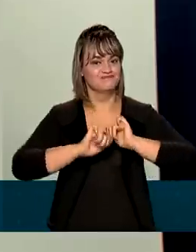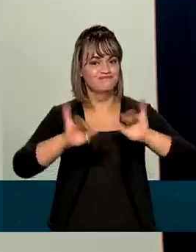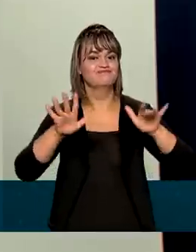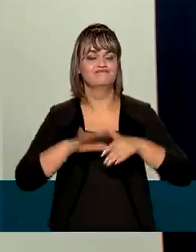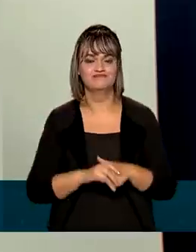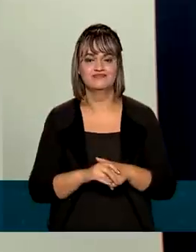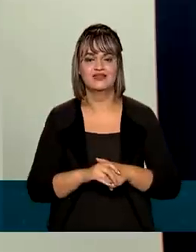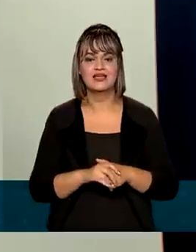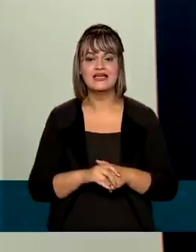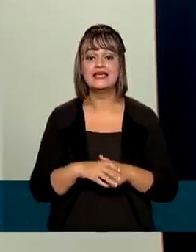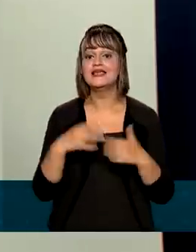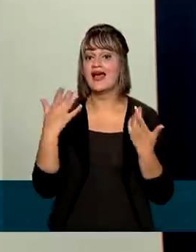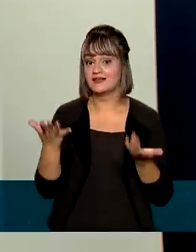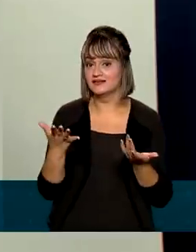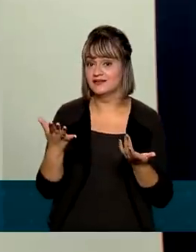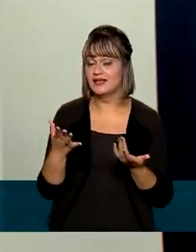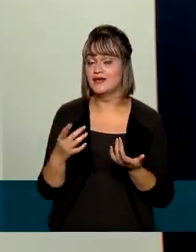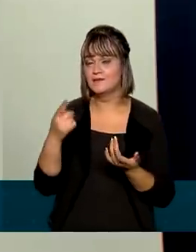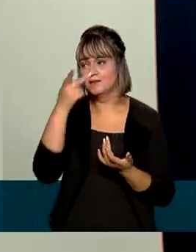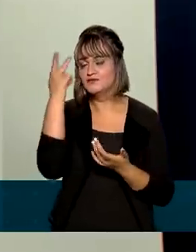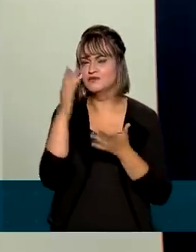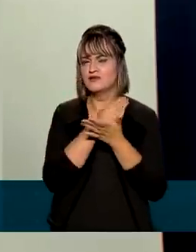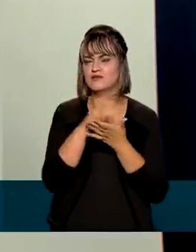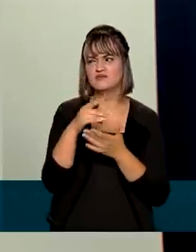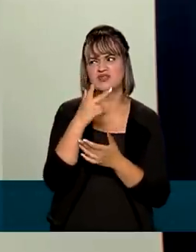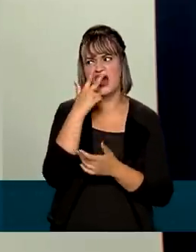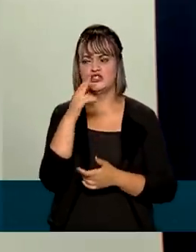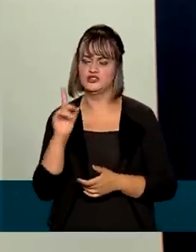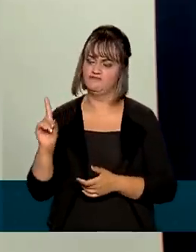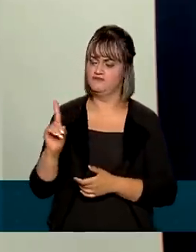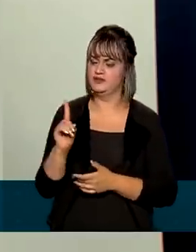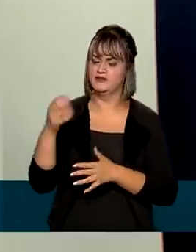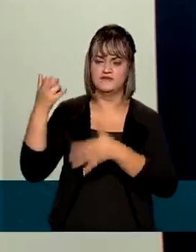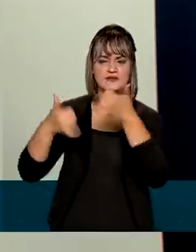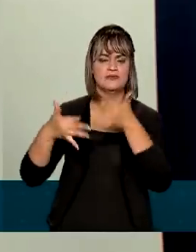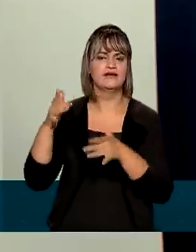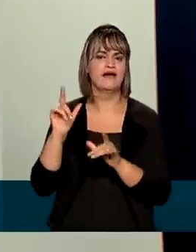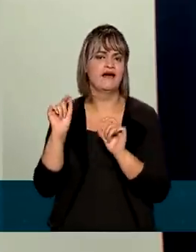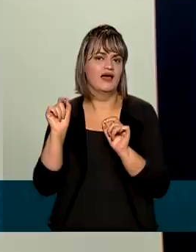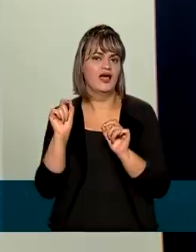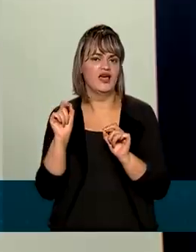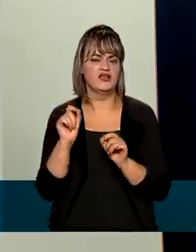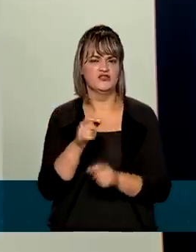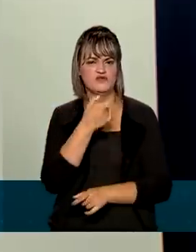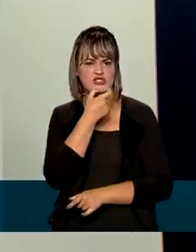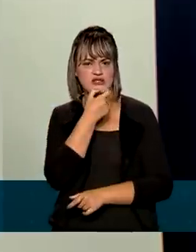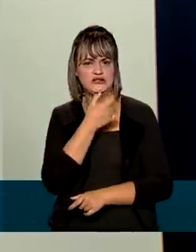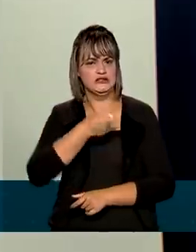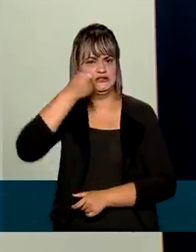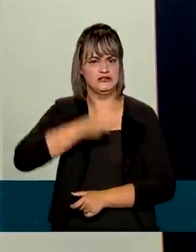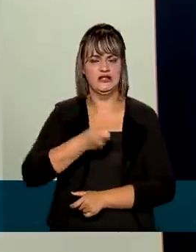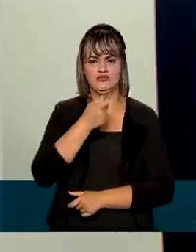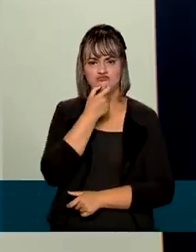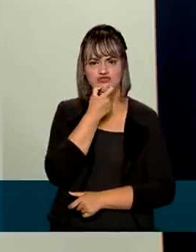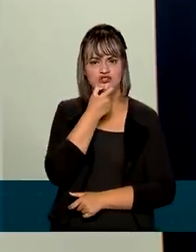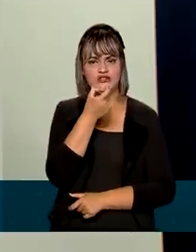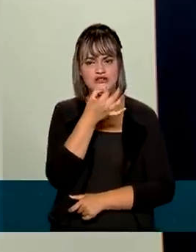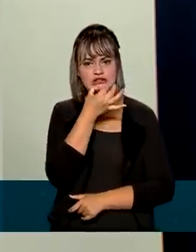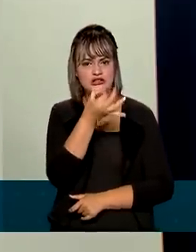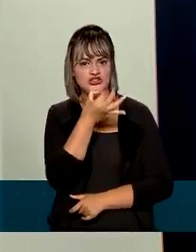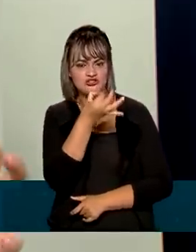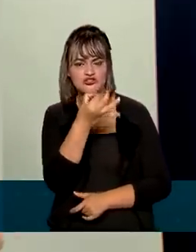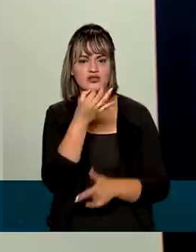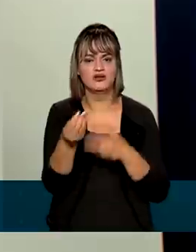E, em relação a isso, há aqueles que acreditam que o presidente adotará um tom mais crítico sobre a dificuldade que o país teve